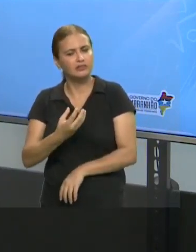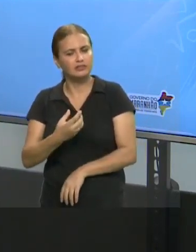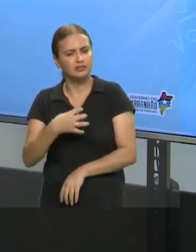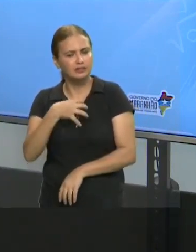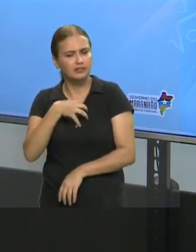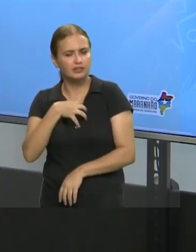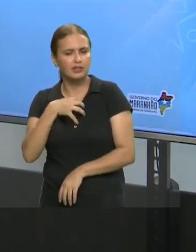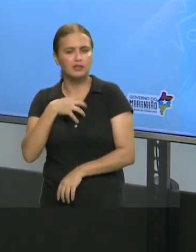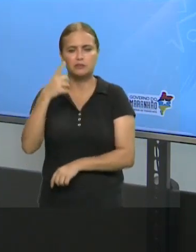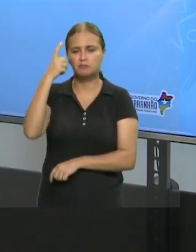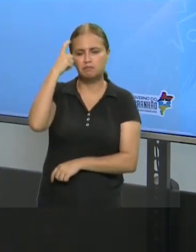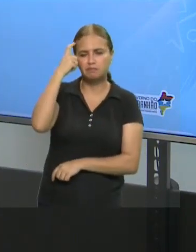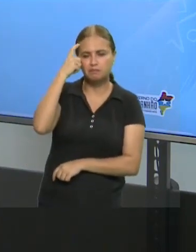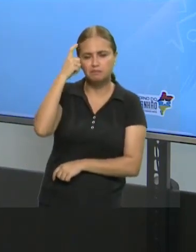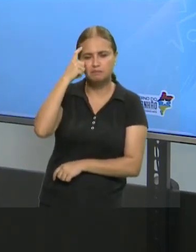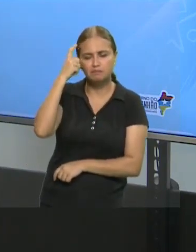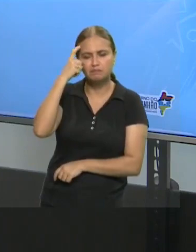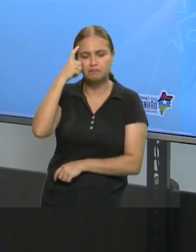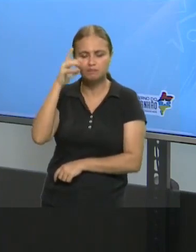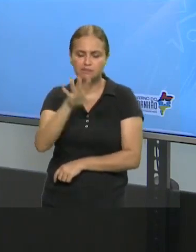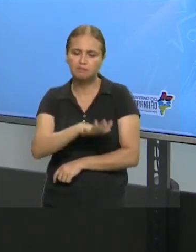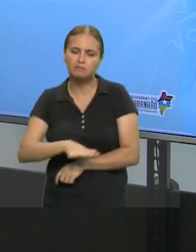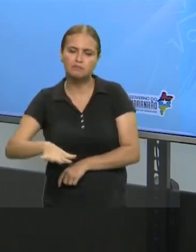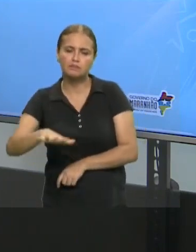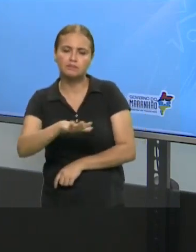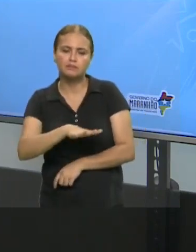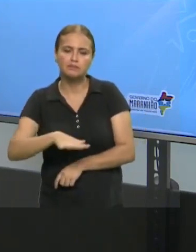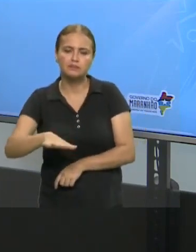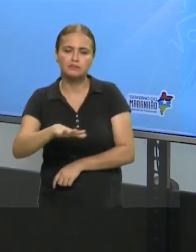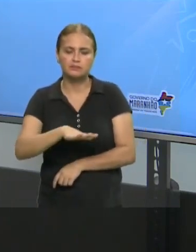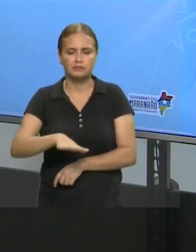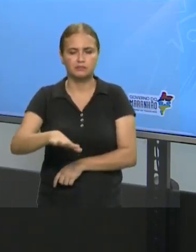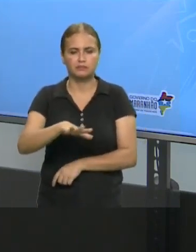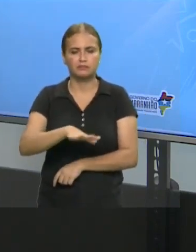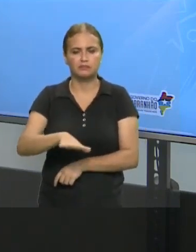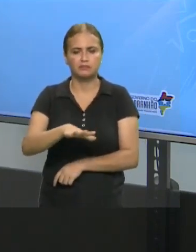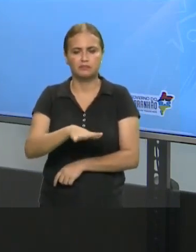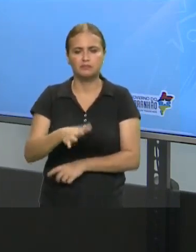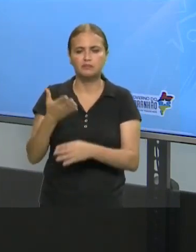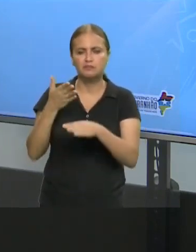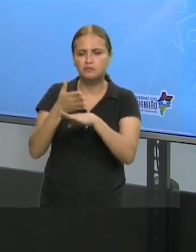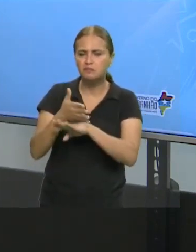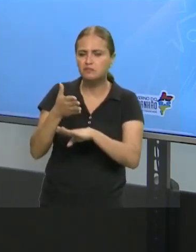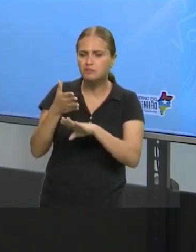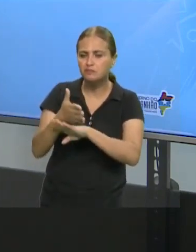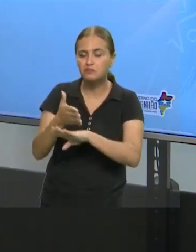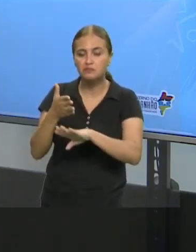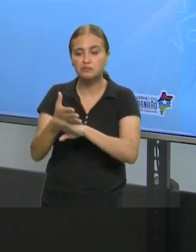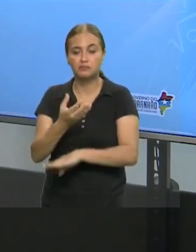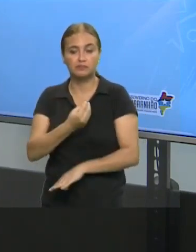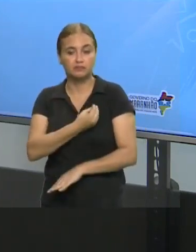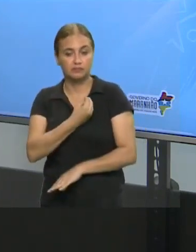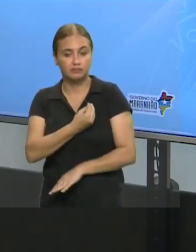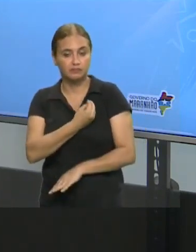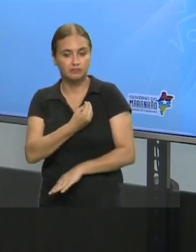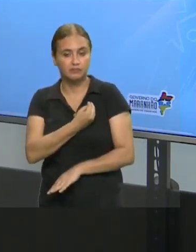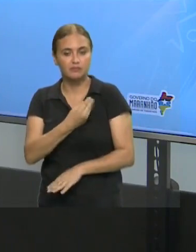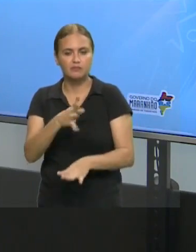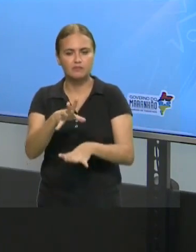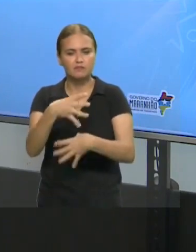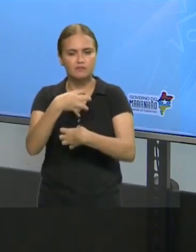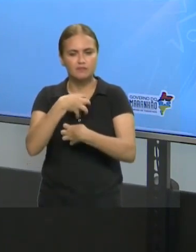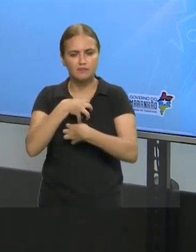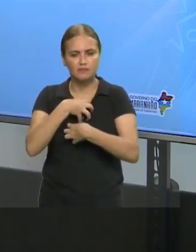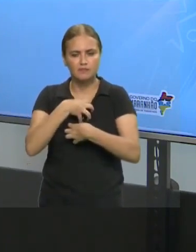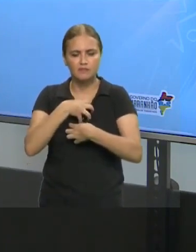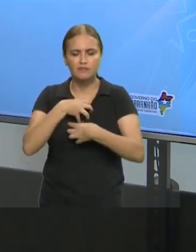Pensar sobre isso, sobre os espaços que eu ocupo na minha vida, são os que dão esse sentido